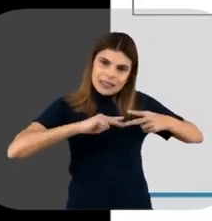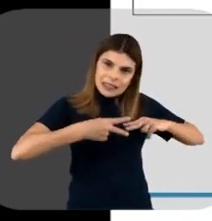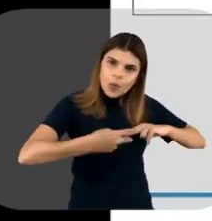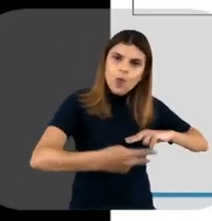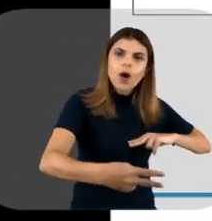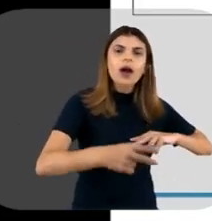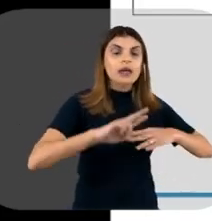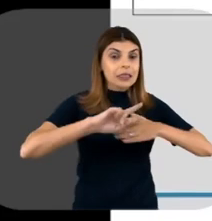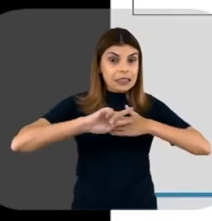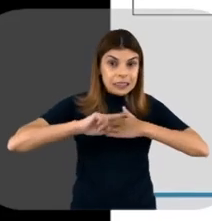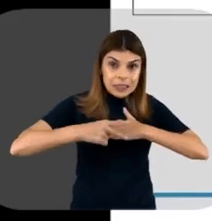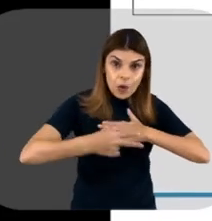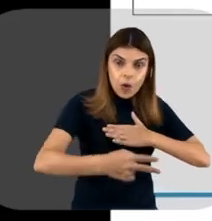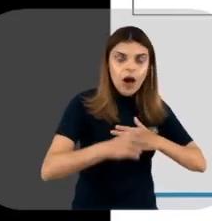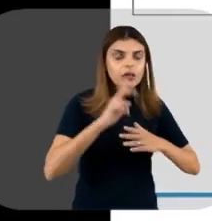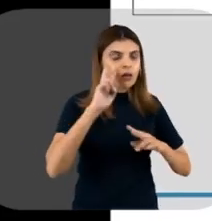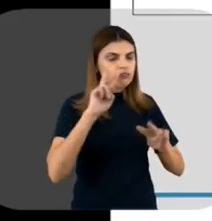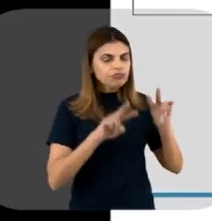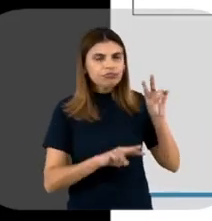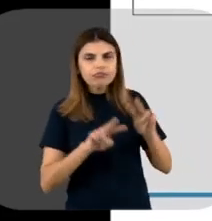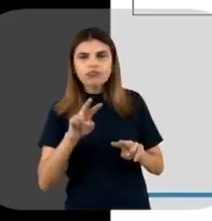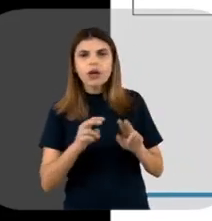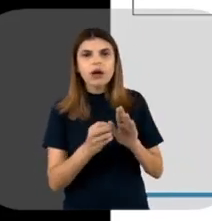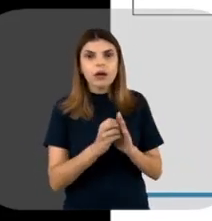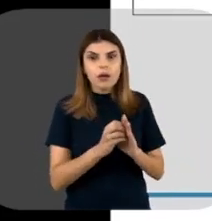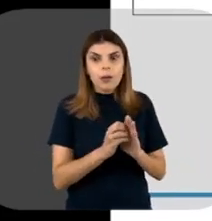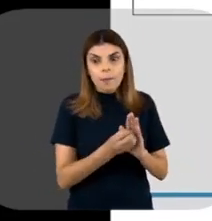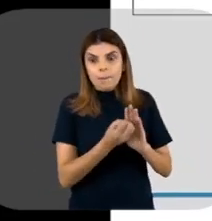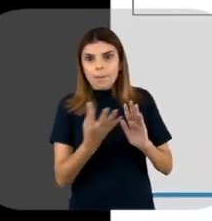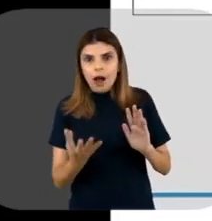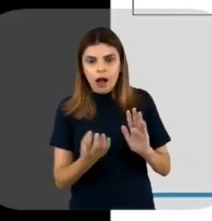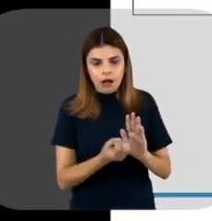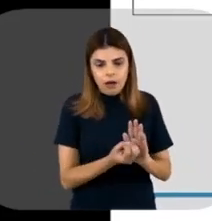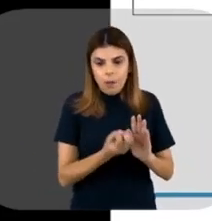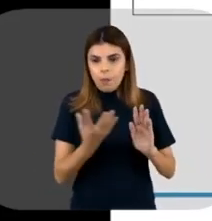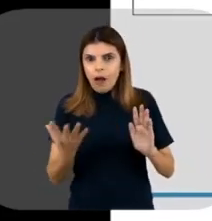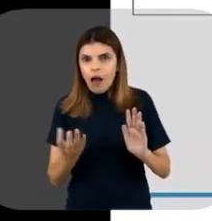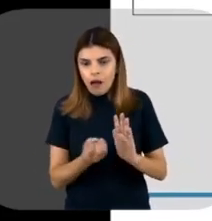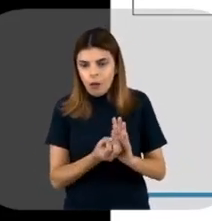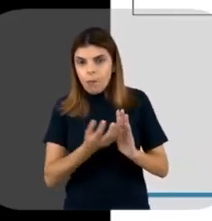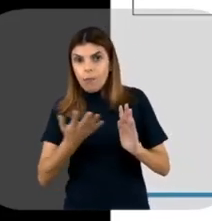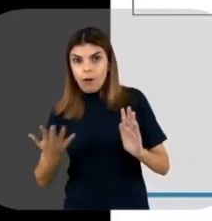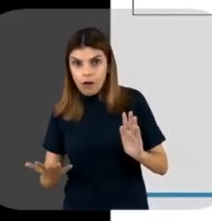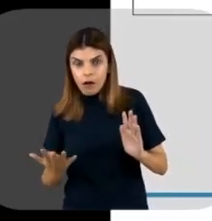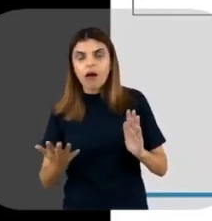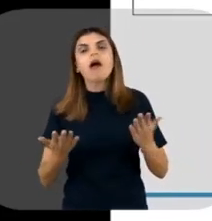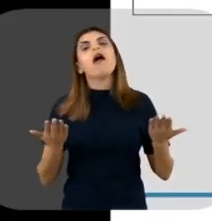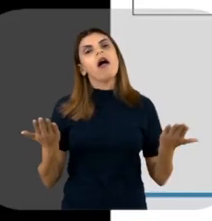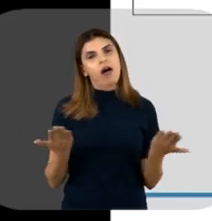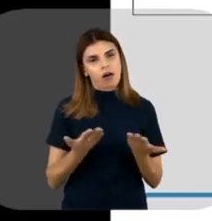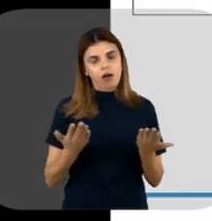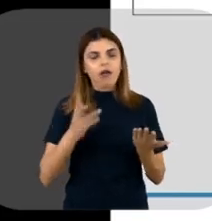DNA de interesse, né? Que você quer que seja multiplicada, perpetuada, né? Então,